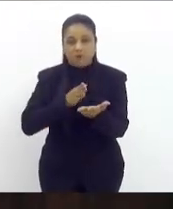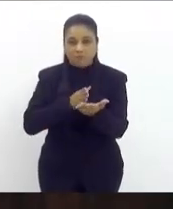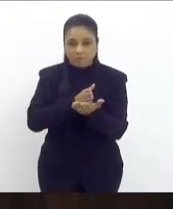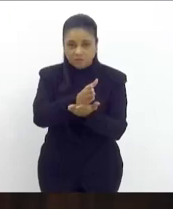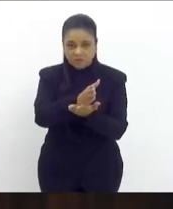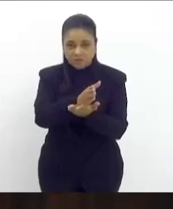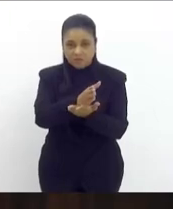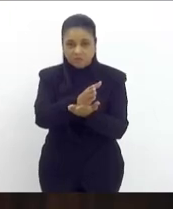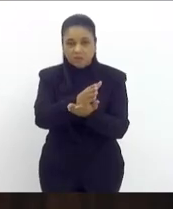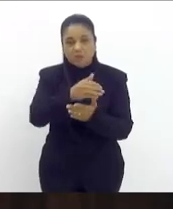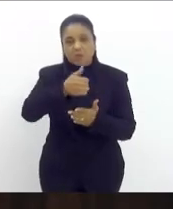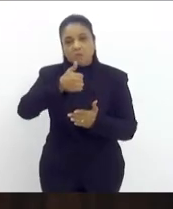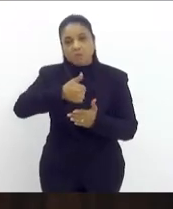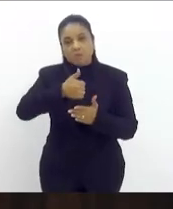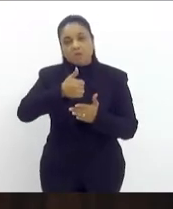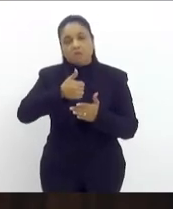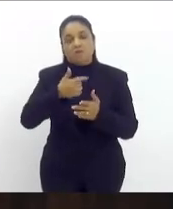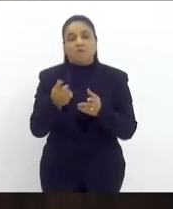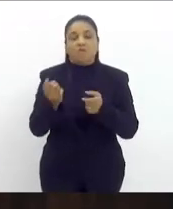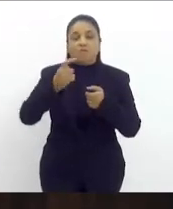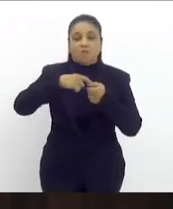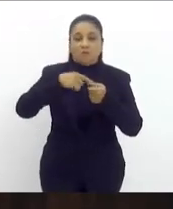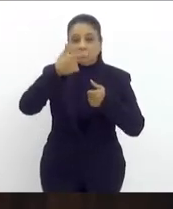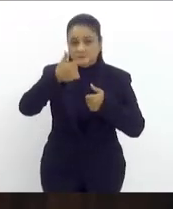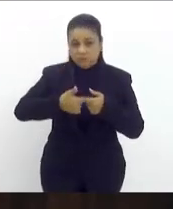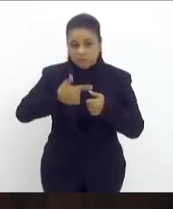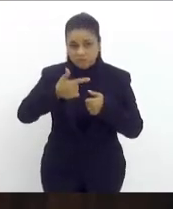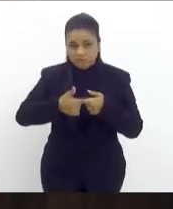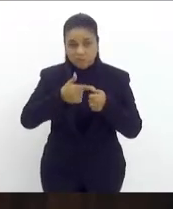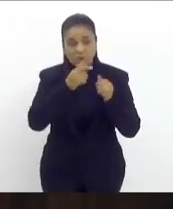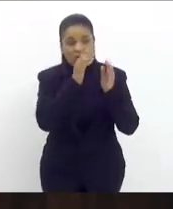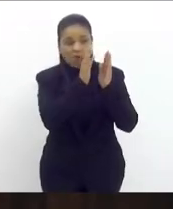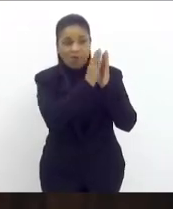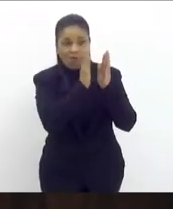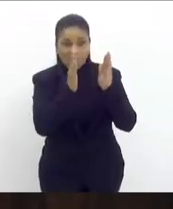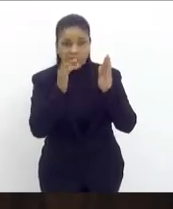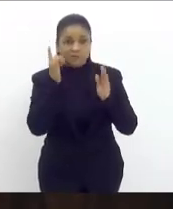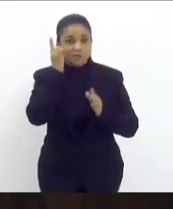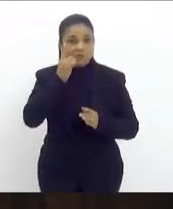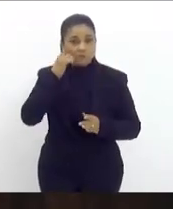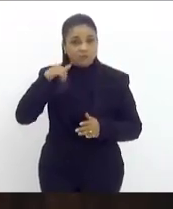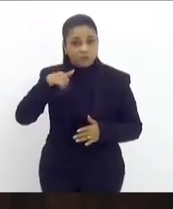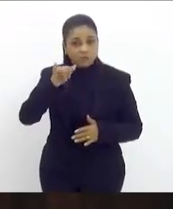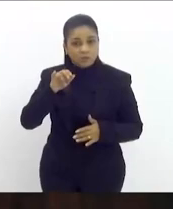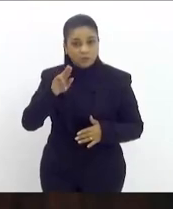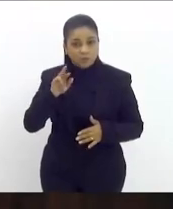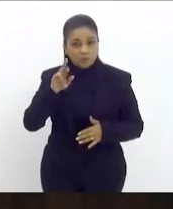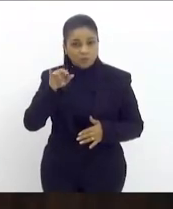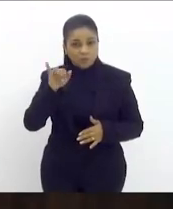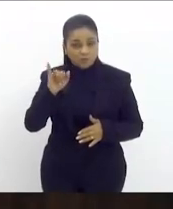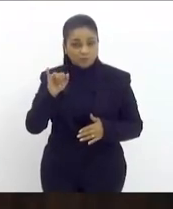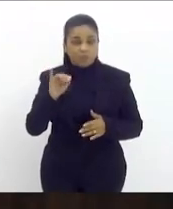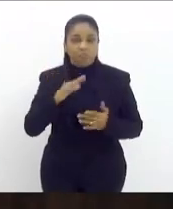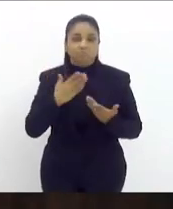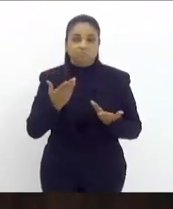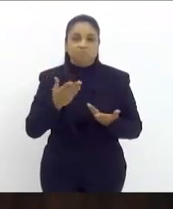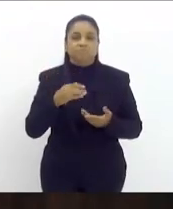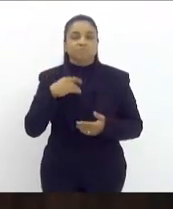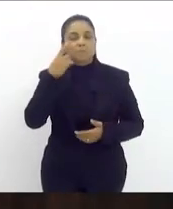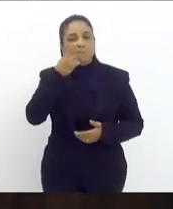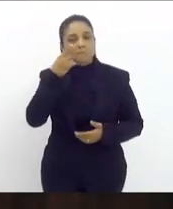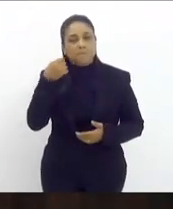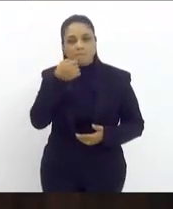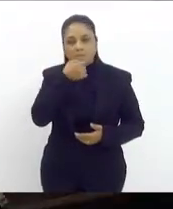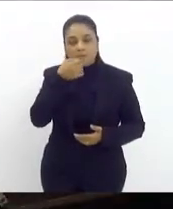aprovado em primeira retorna em segunda uma questão de ordem para o deputado Yugi em seguida encerro para o expediente final muito obrigado